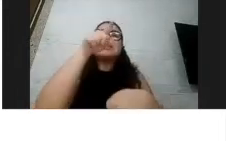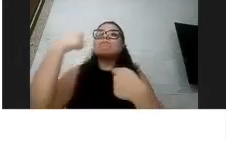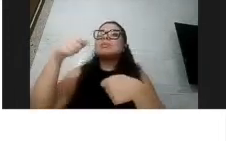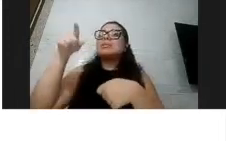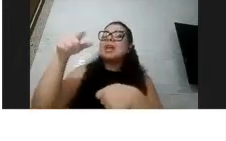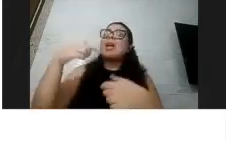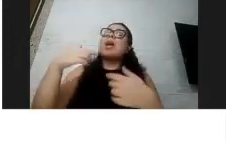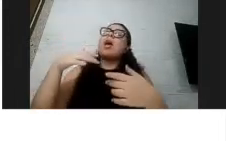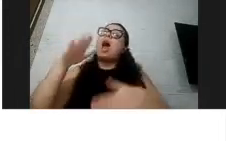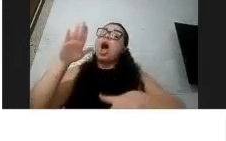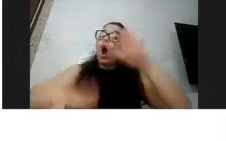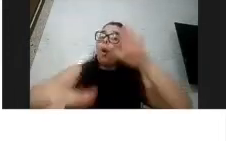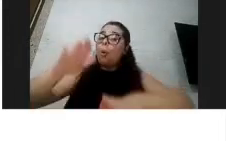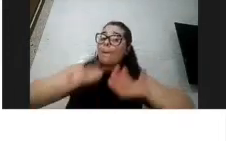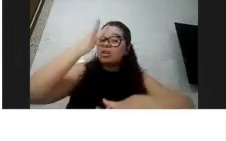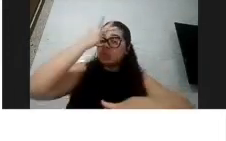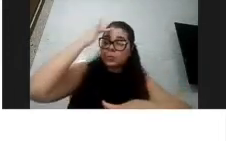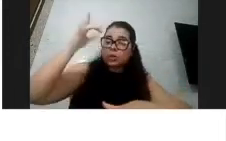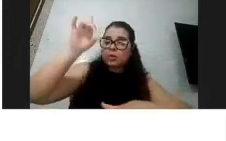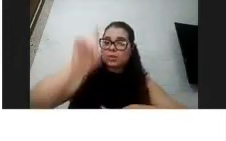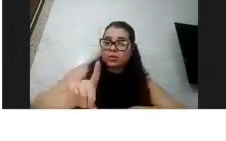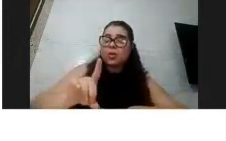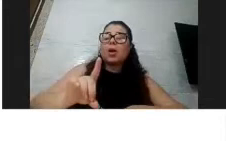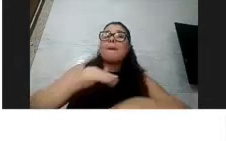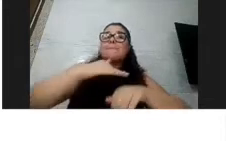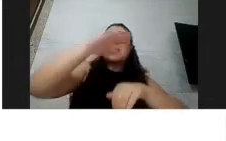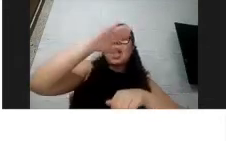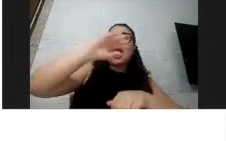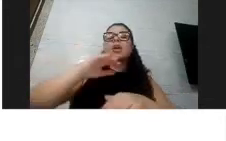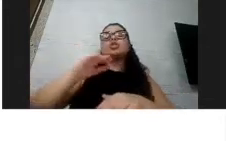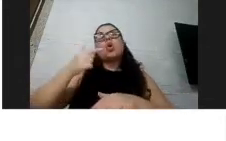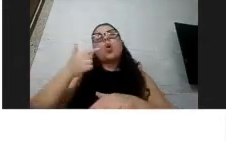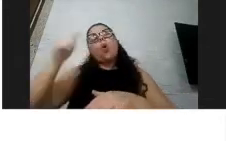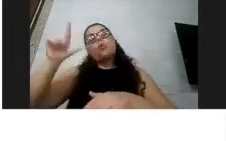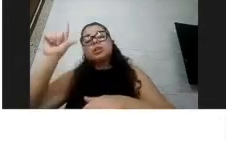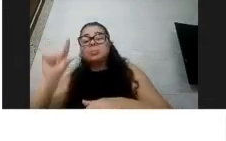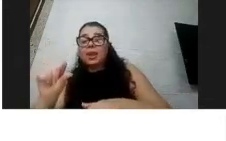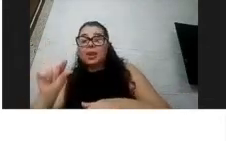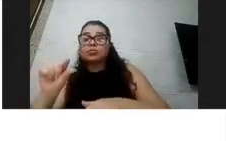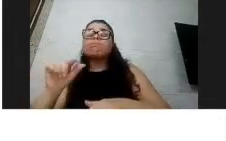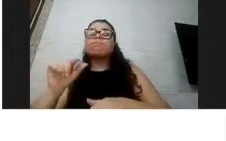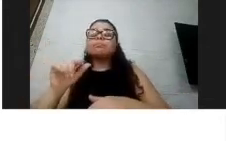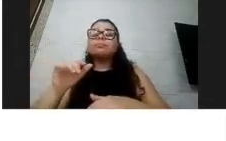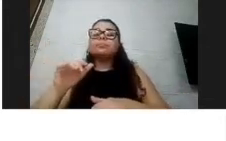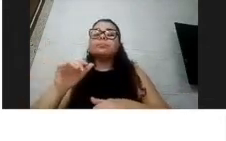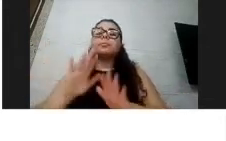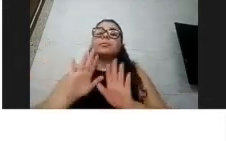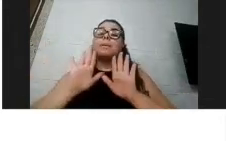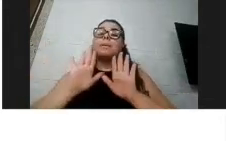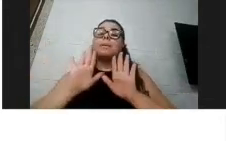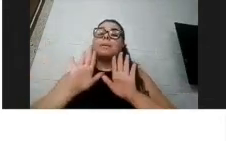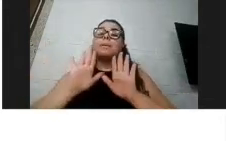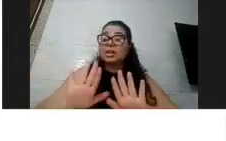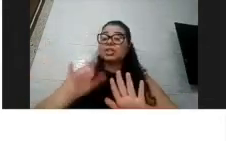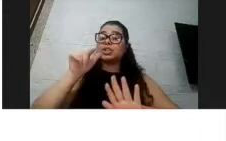outras pessoas dependem menos, dependendo da complexidade da sua deficiência, mas é uma questão que